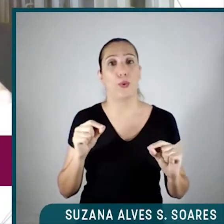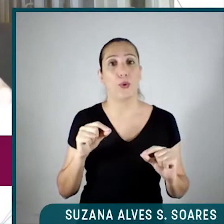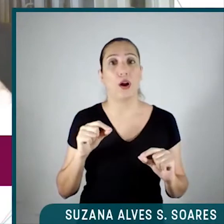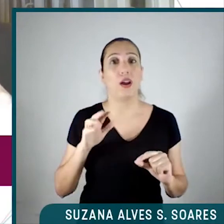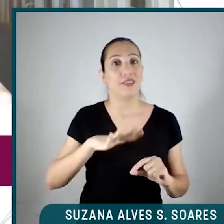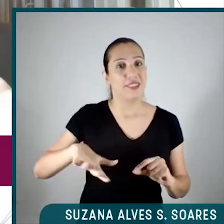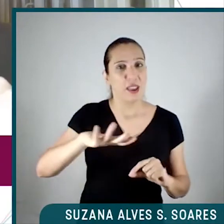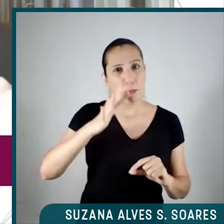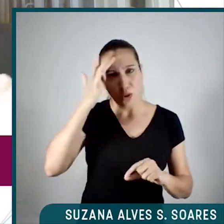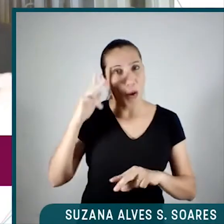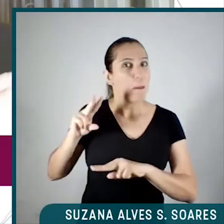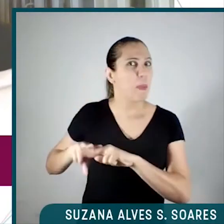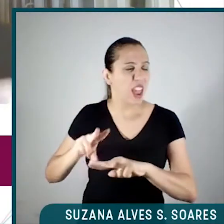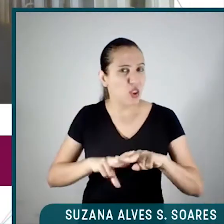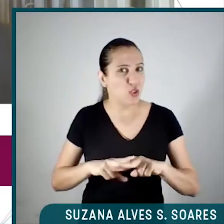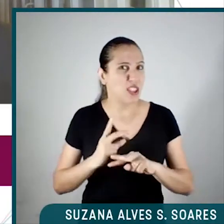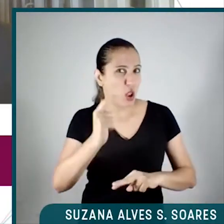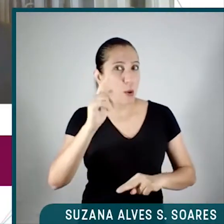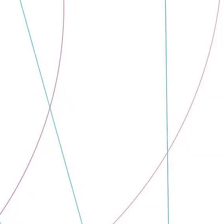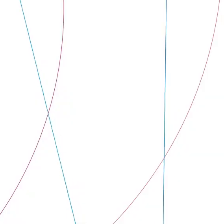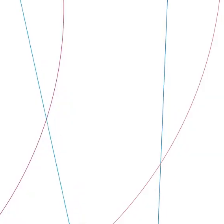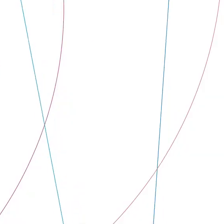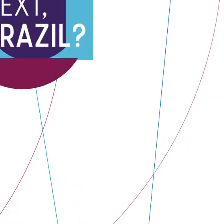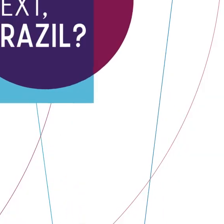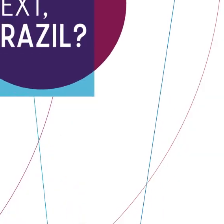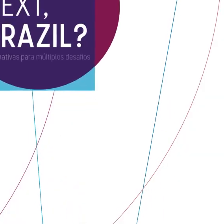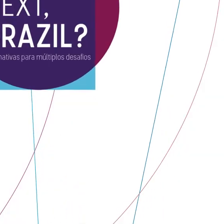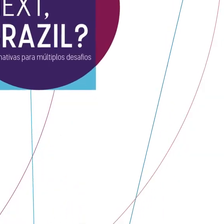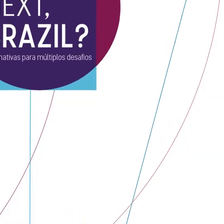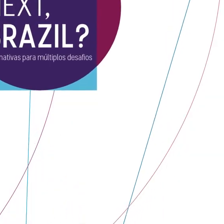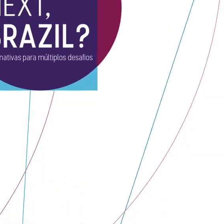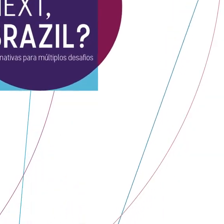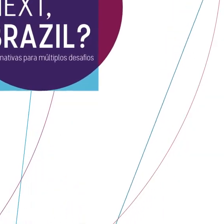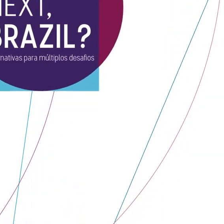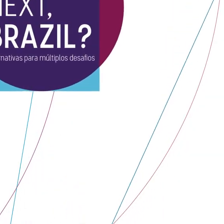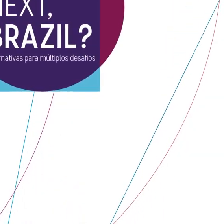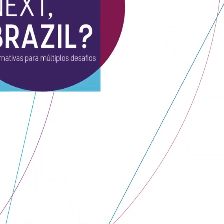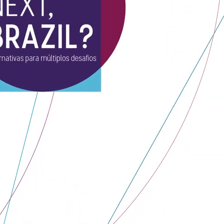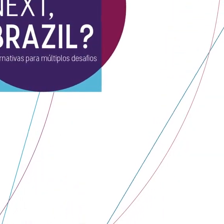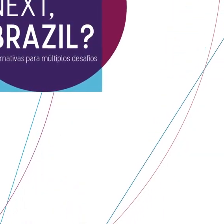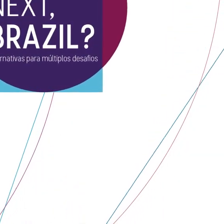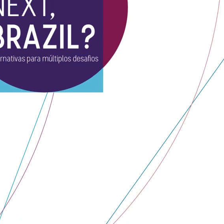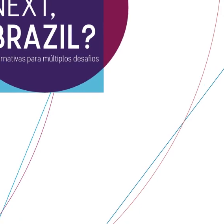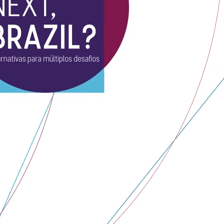presos têm saído principalmente por decisões judiciais. O que parece é mais saudável?